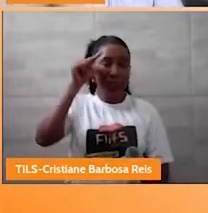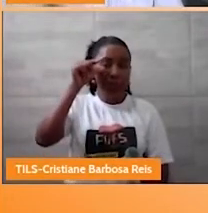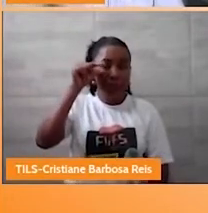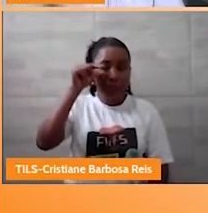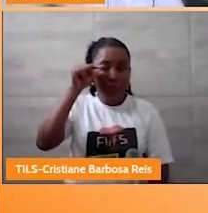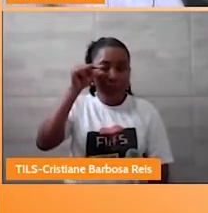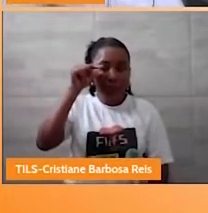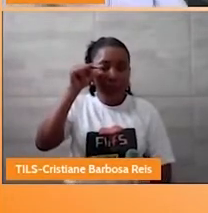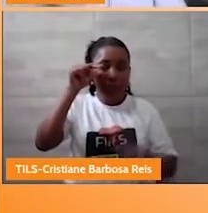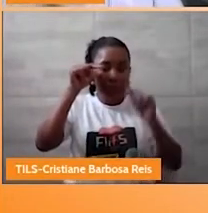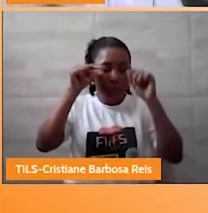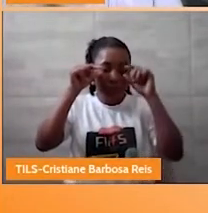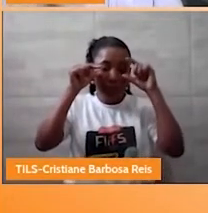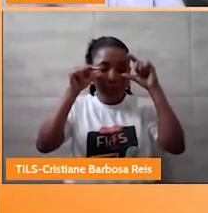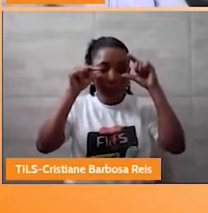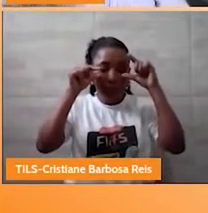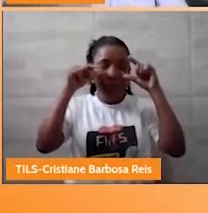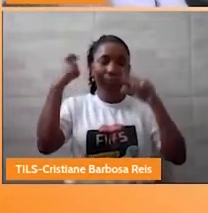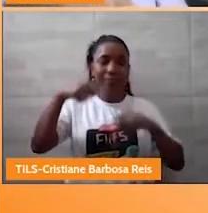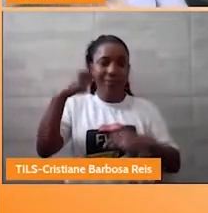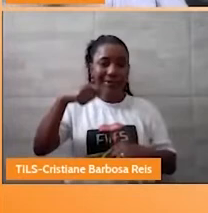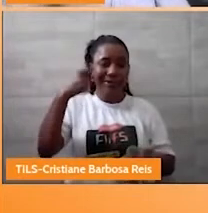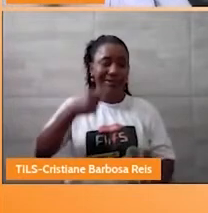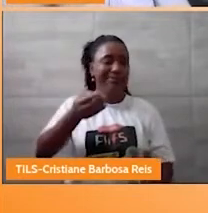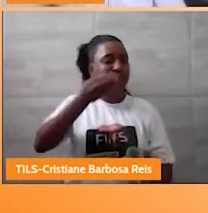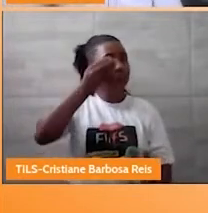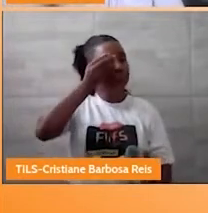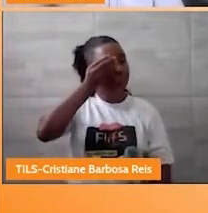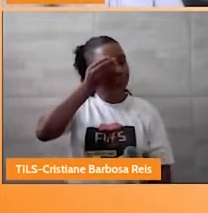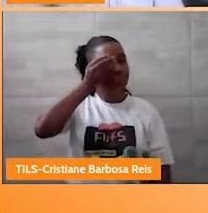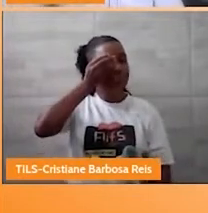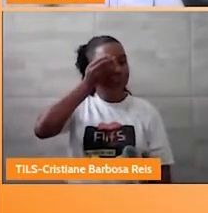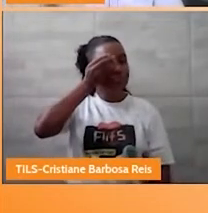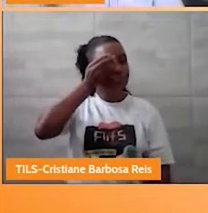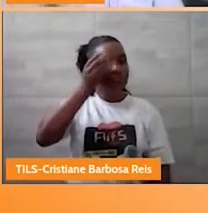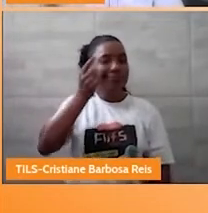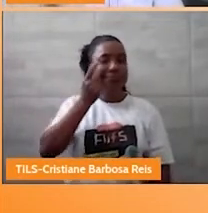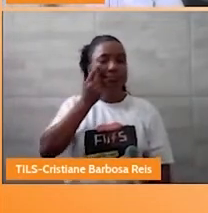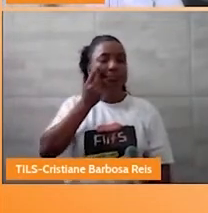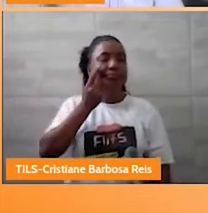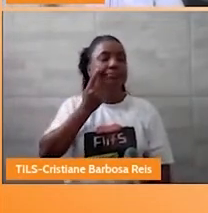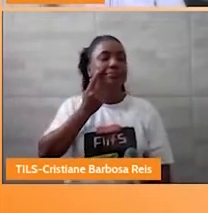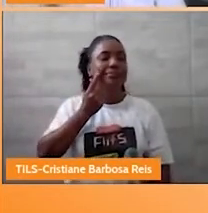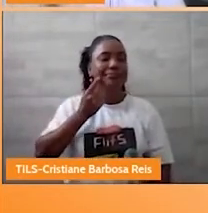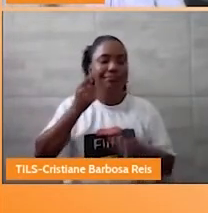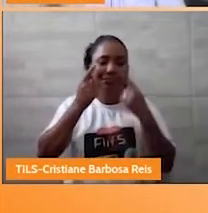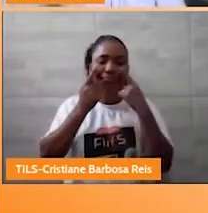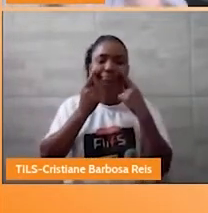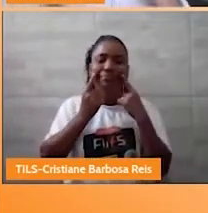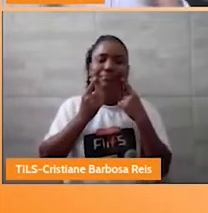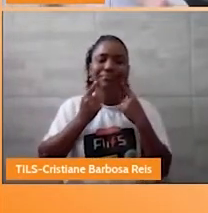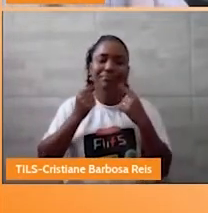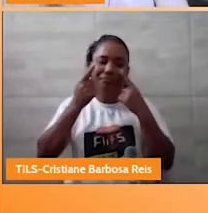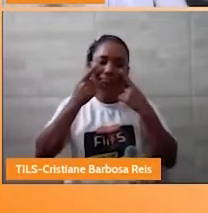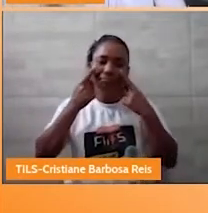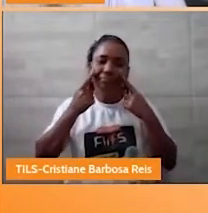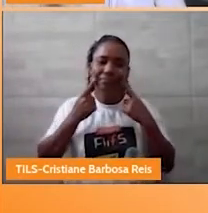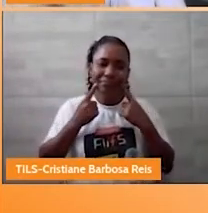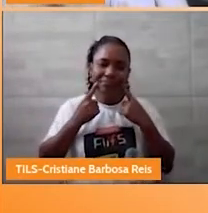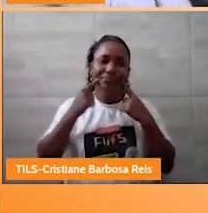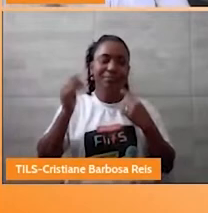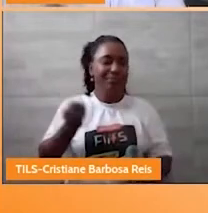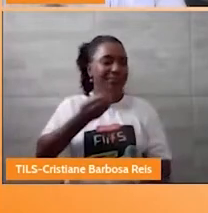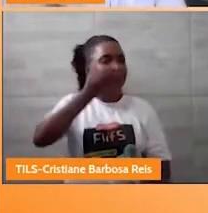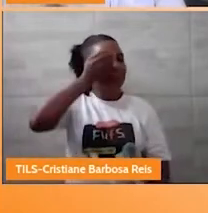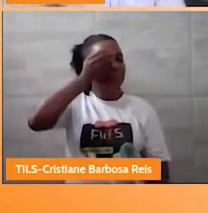A partir desse diagnóstico, Lala tem que usar tampão. A gente está vendo aqui ela chorando, em um dos momentos. Que é um oclusor, um tapa-olhos.